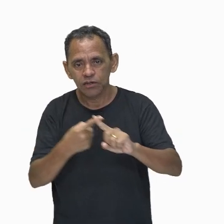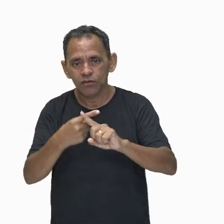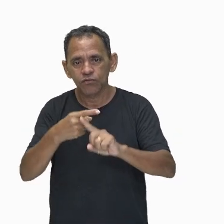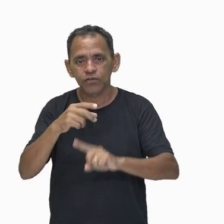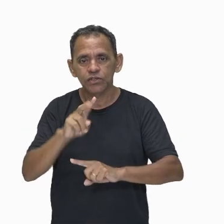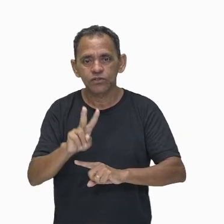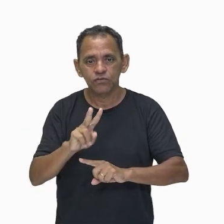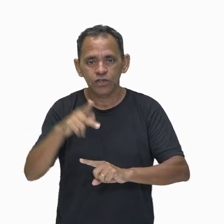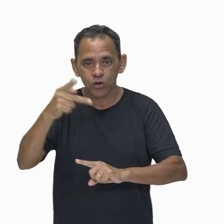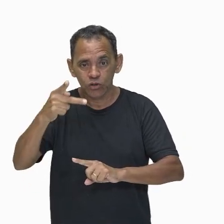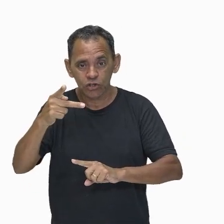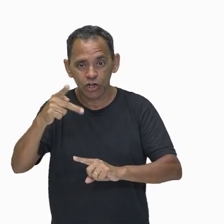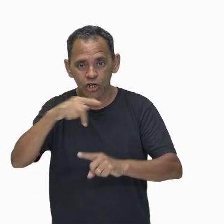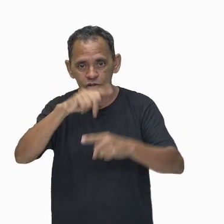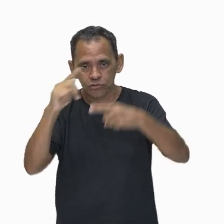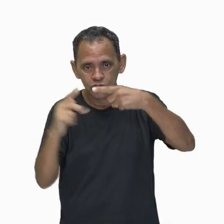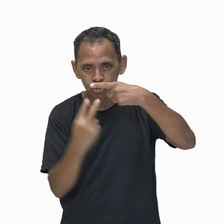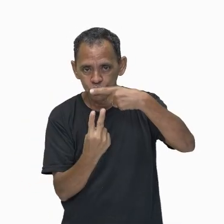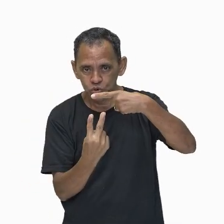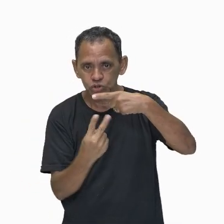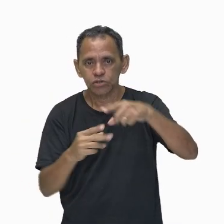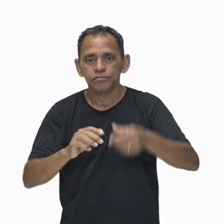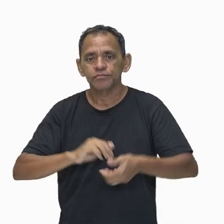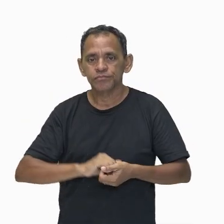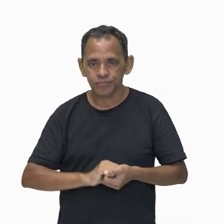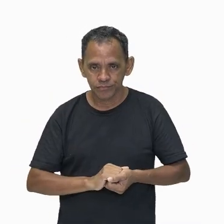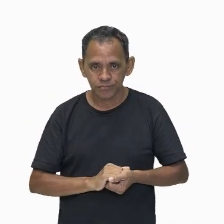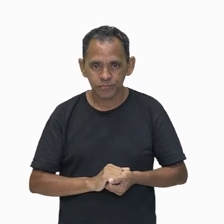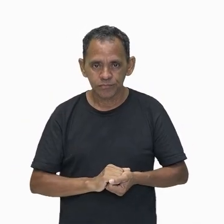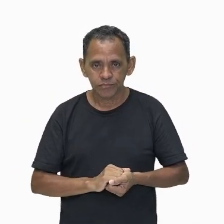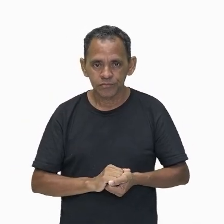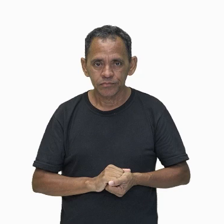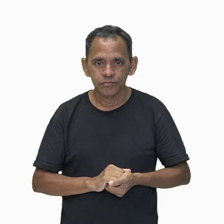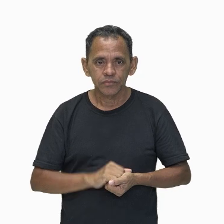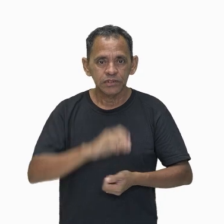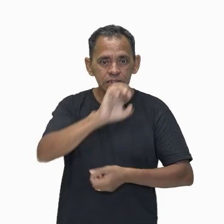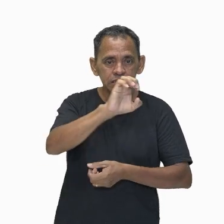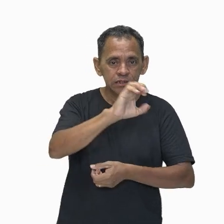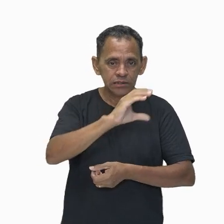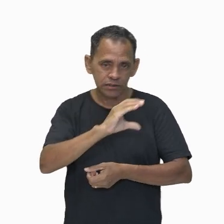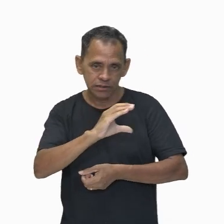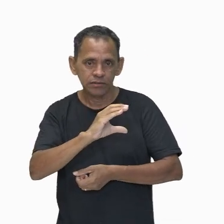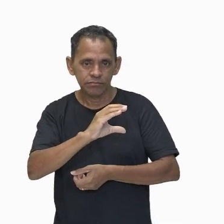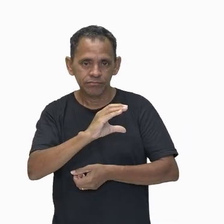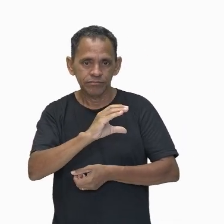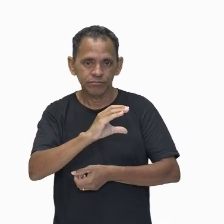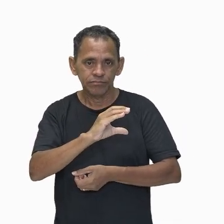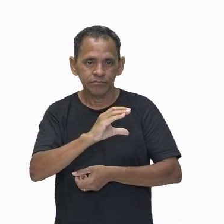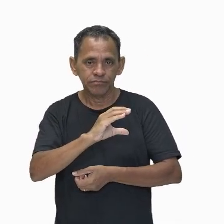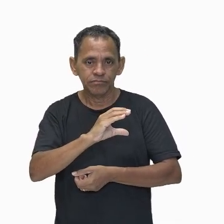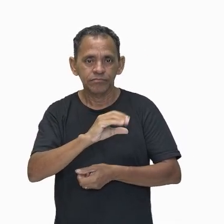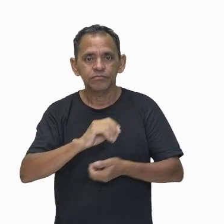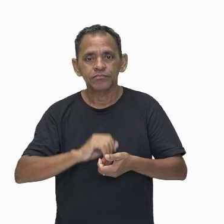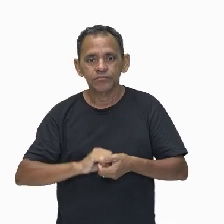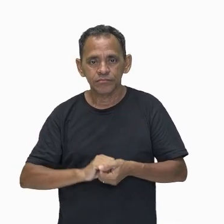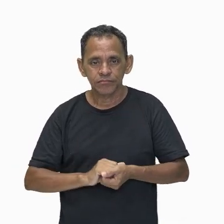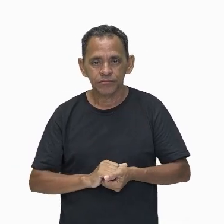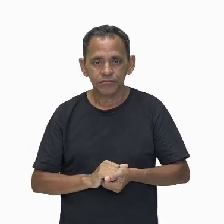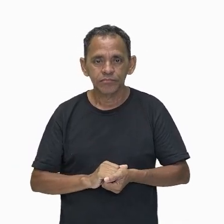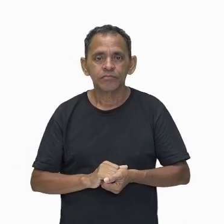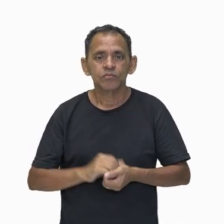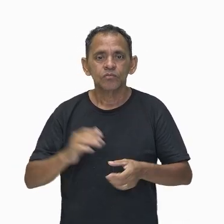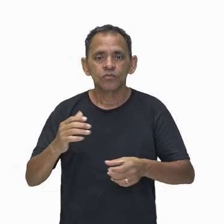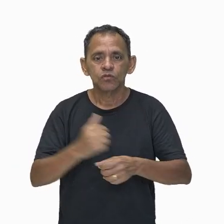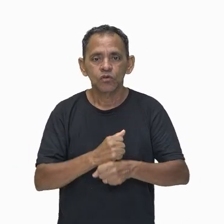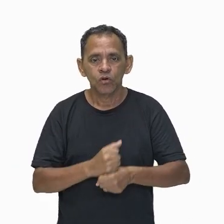quadrado, dividido por dois, tá pessoal? Aonde? É C, é a energia cinética. E a unidade de energia é o joule,